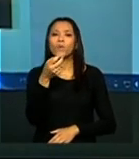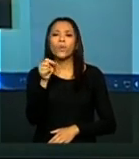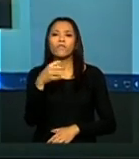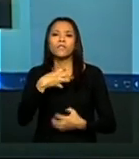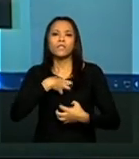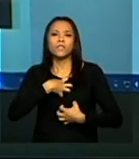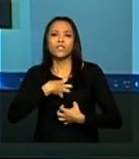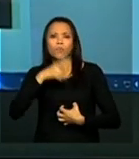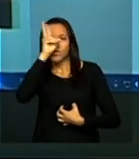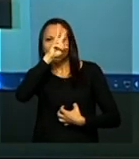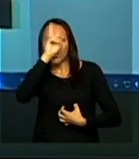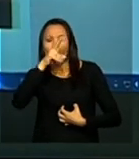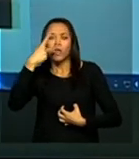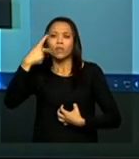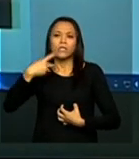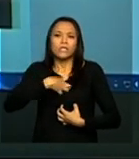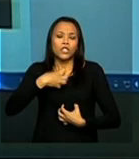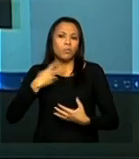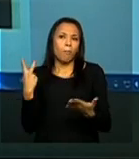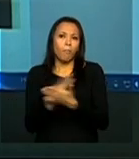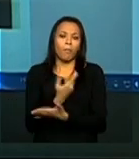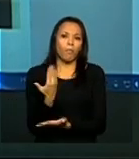alguns depoimentos, dá uma clicadinha.